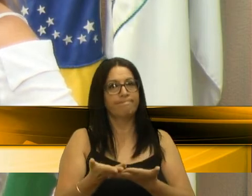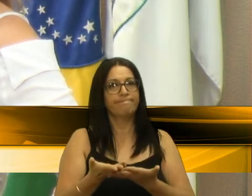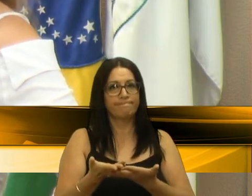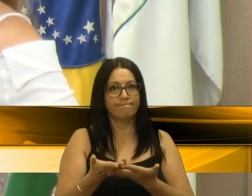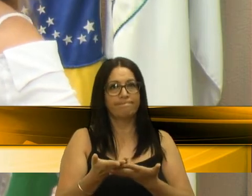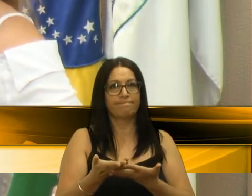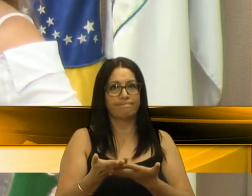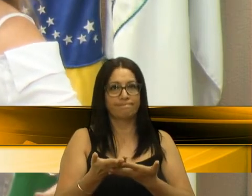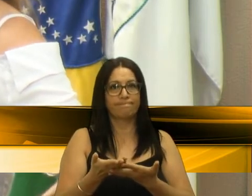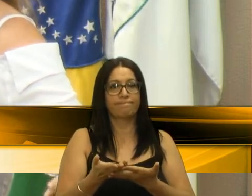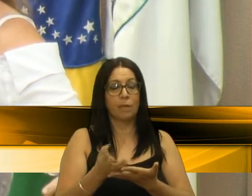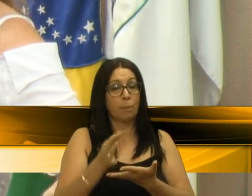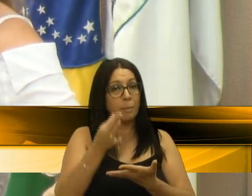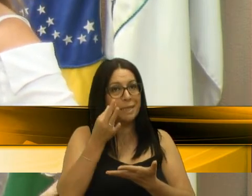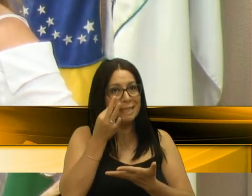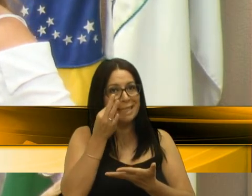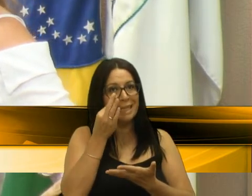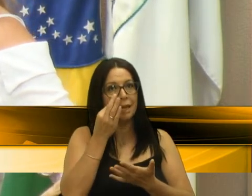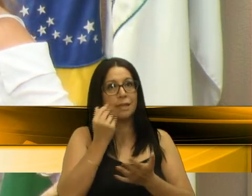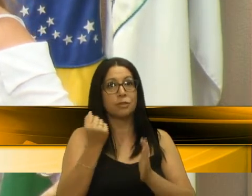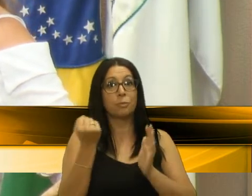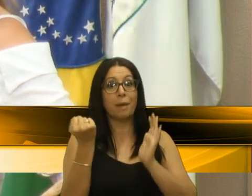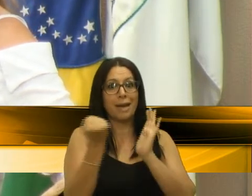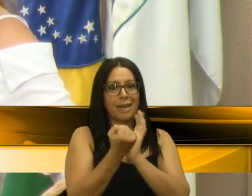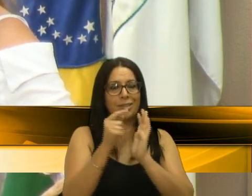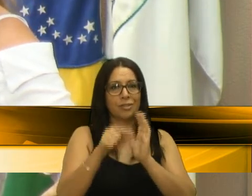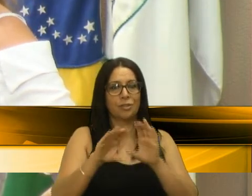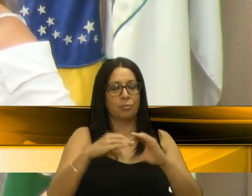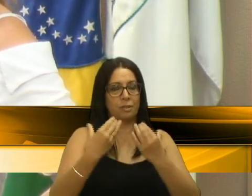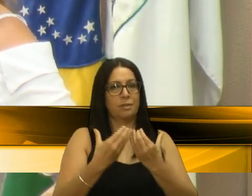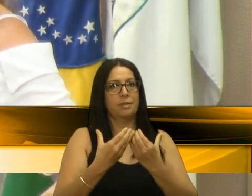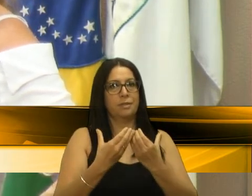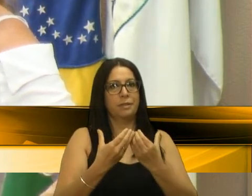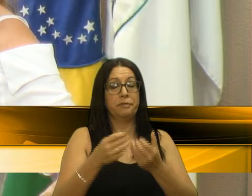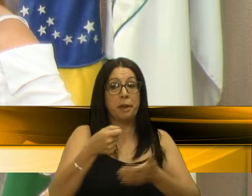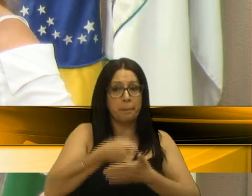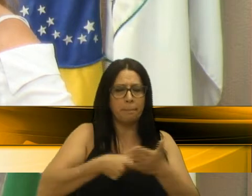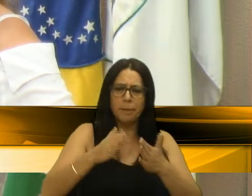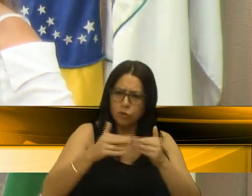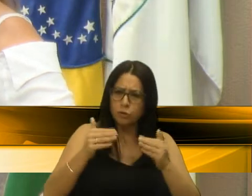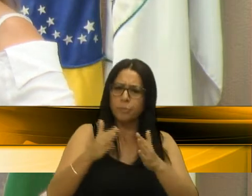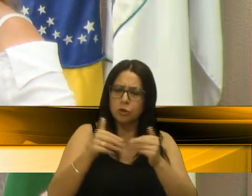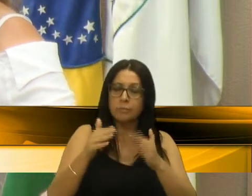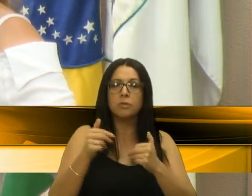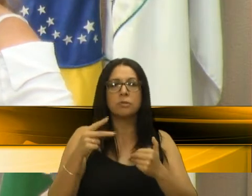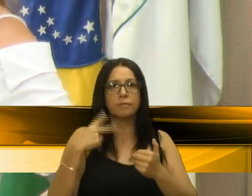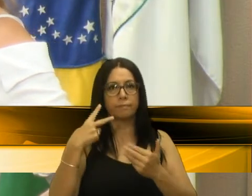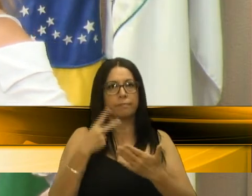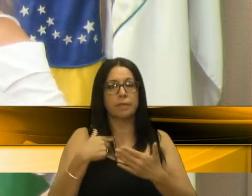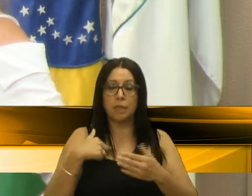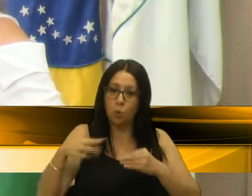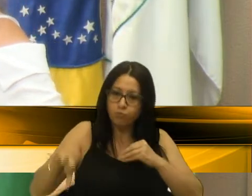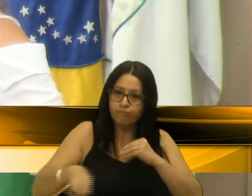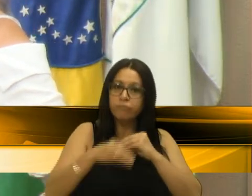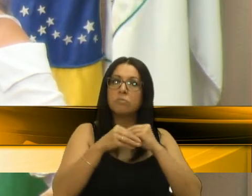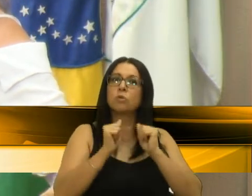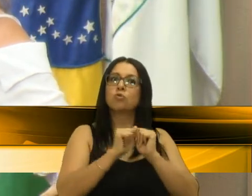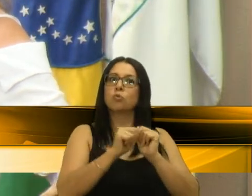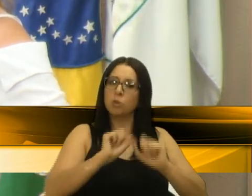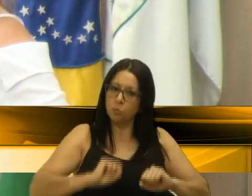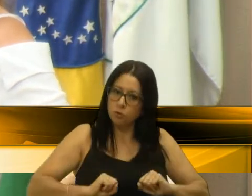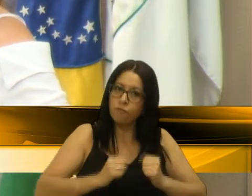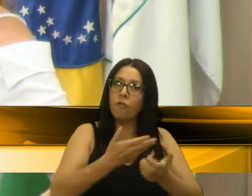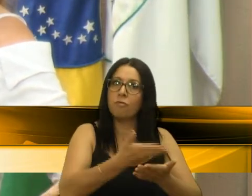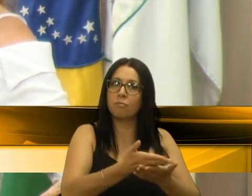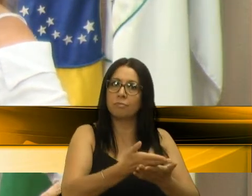situação muito presente, muito marcante na comunidade que vem fazendo essa reivindicação, então vereador, me somo aos seus esforços